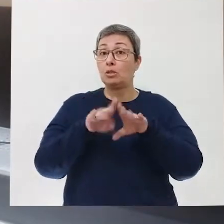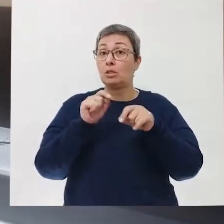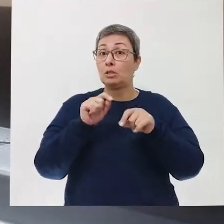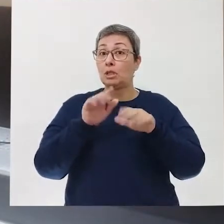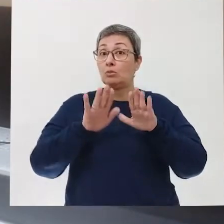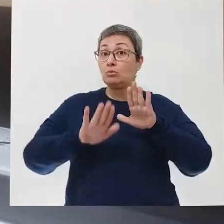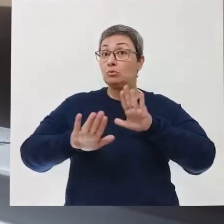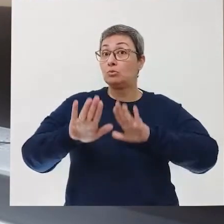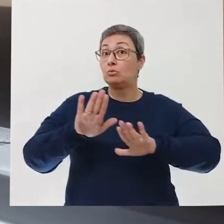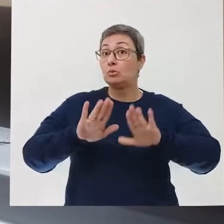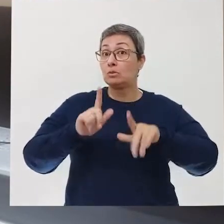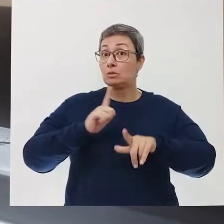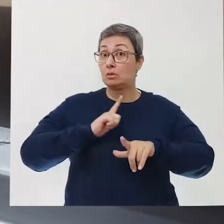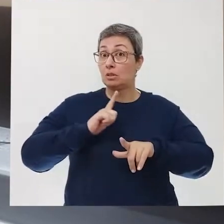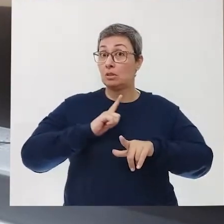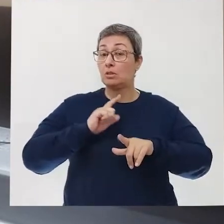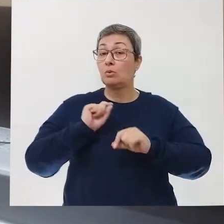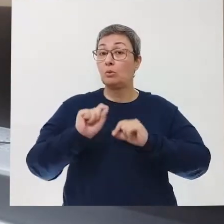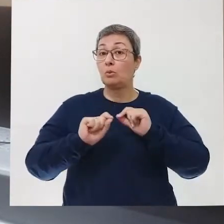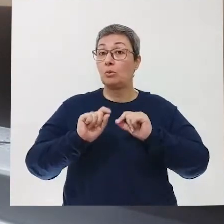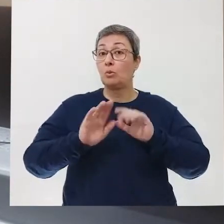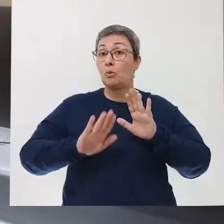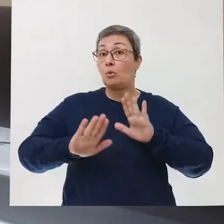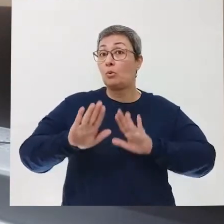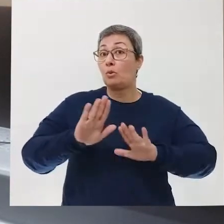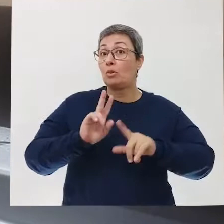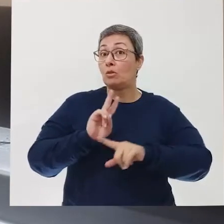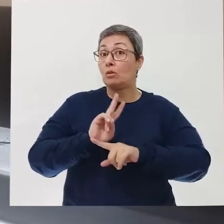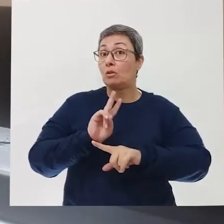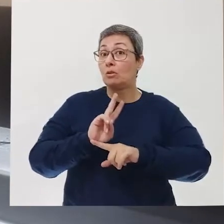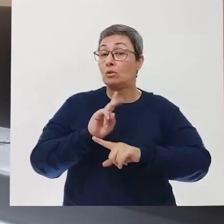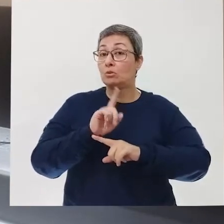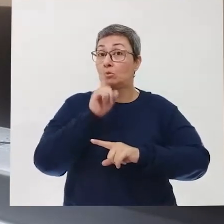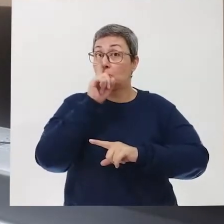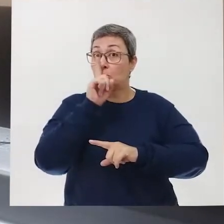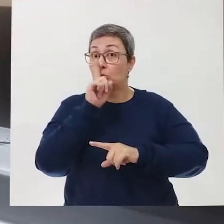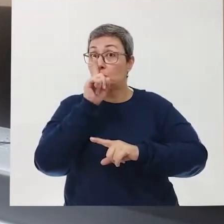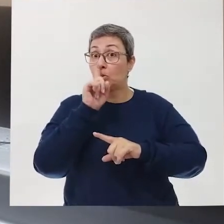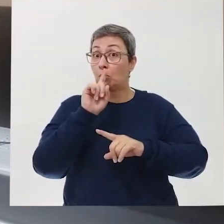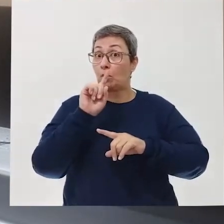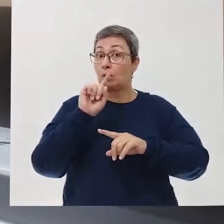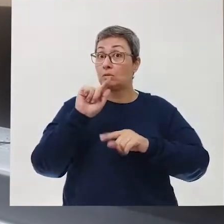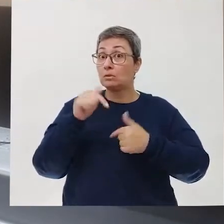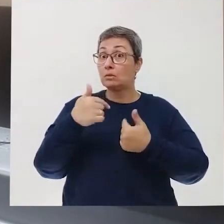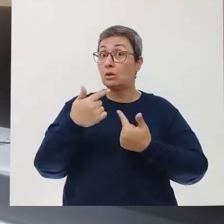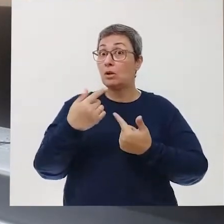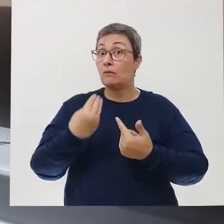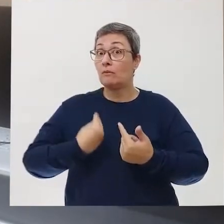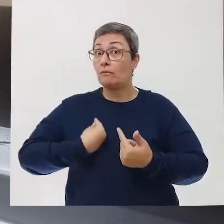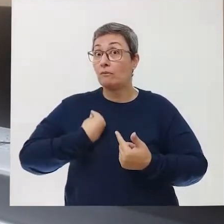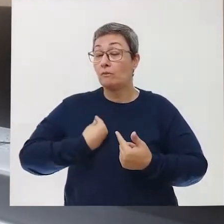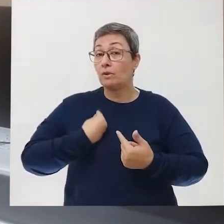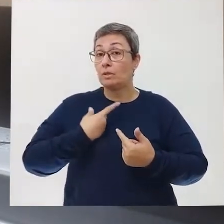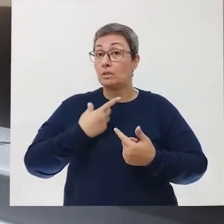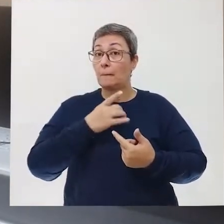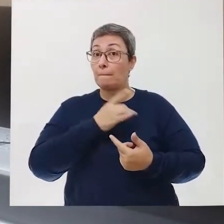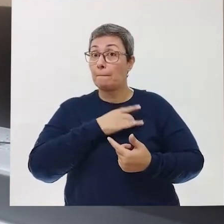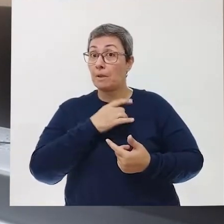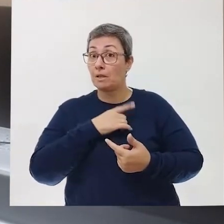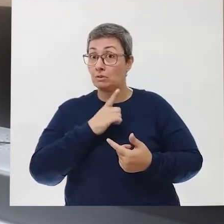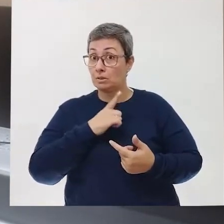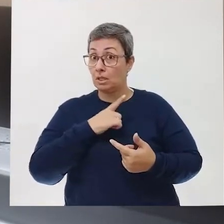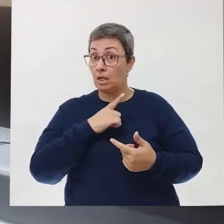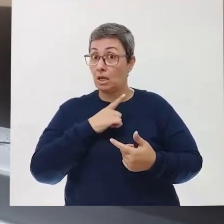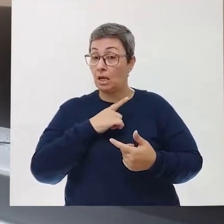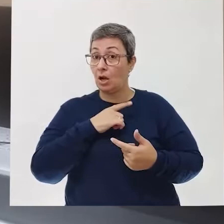prudentes, né? Cuidando dos riscos contra a nossa vida, né? Então, ter medo não é tão ruim